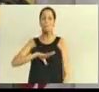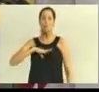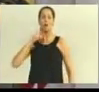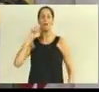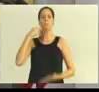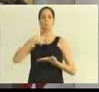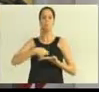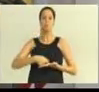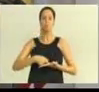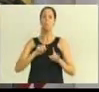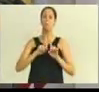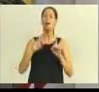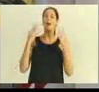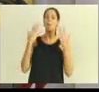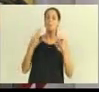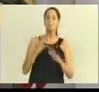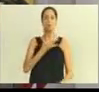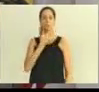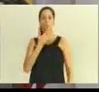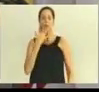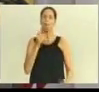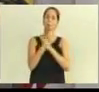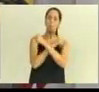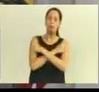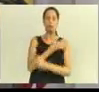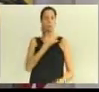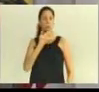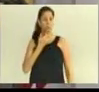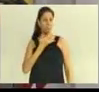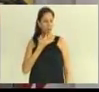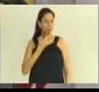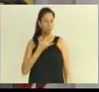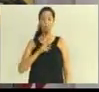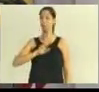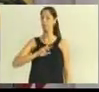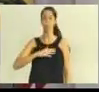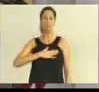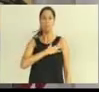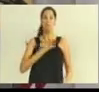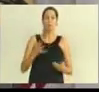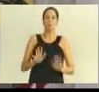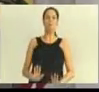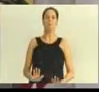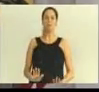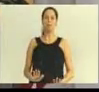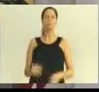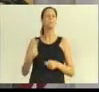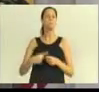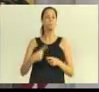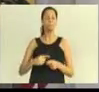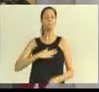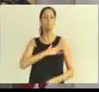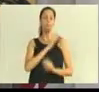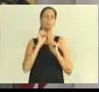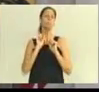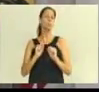o aplauso fácil, o abraço fácil, não é isso que deseja o prefeito Napoleão. Porque poderia ter tomado uma medida